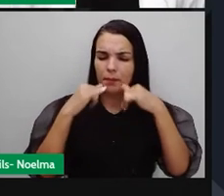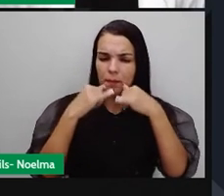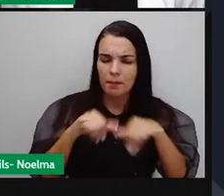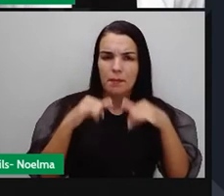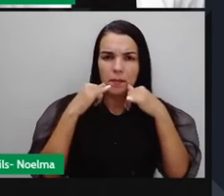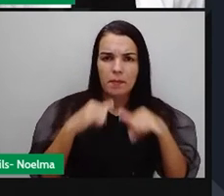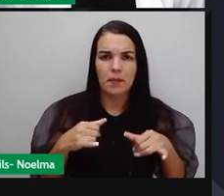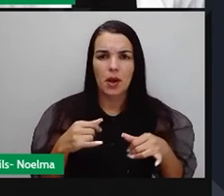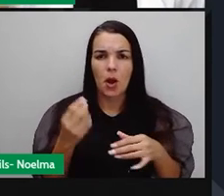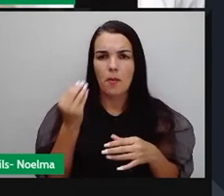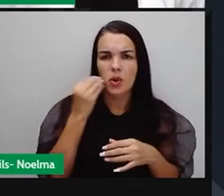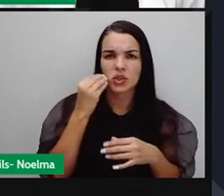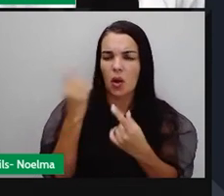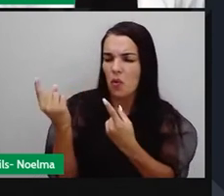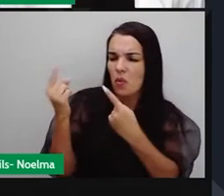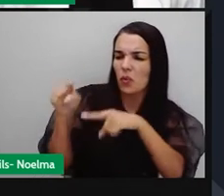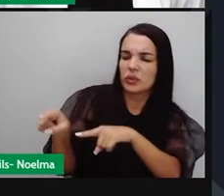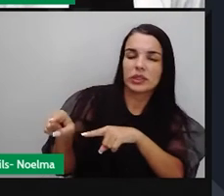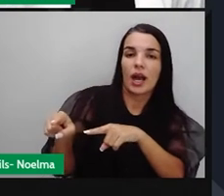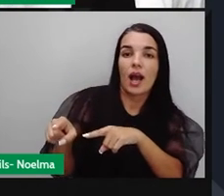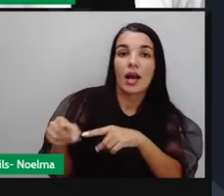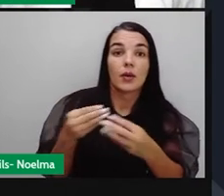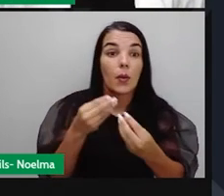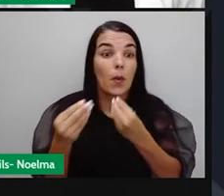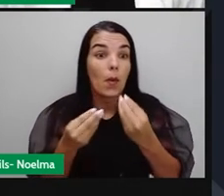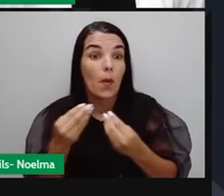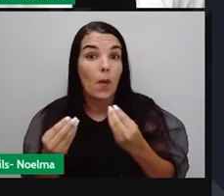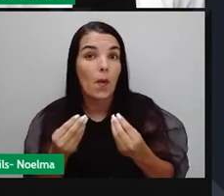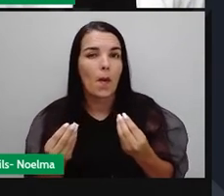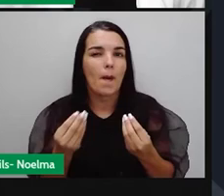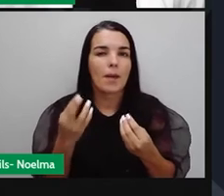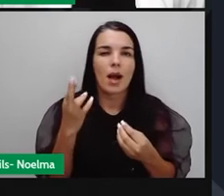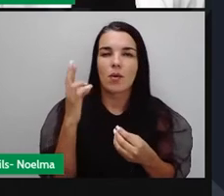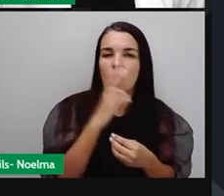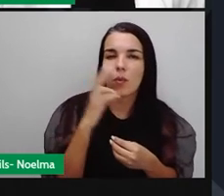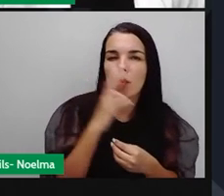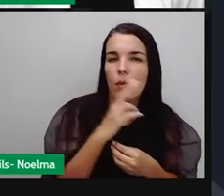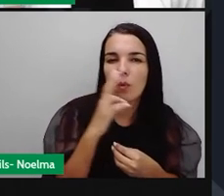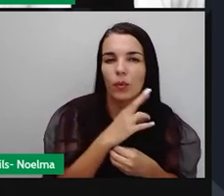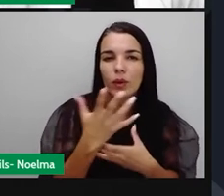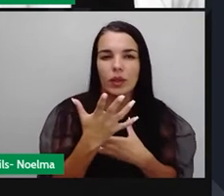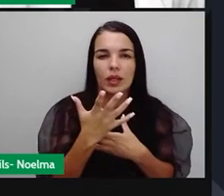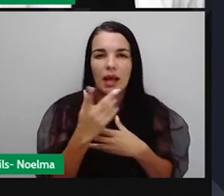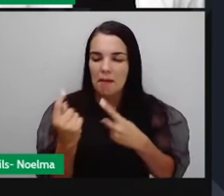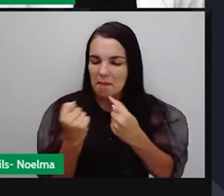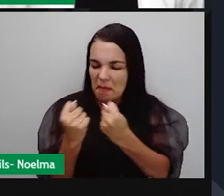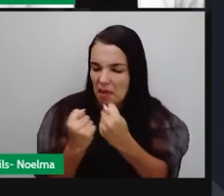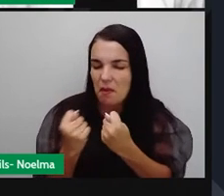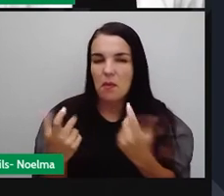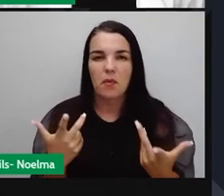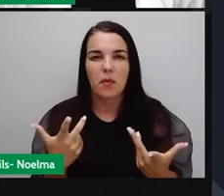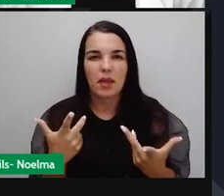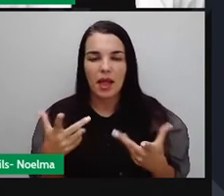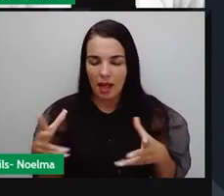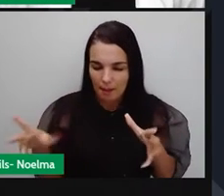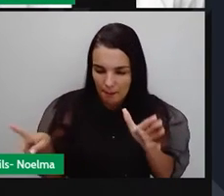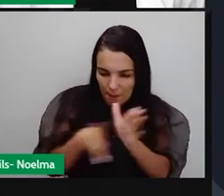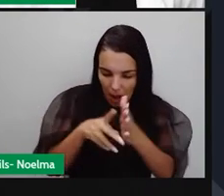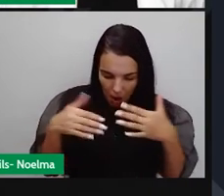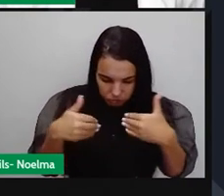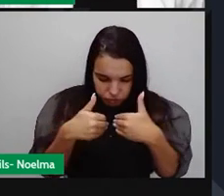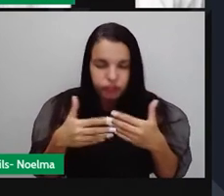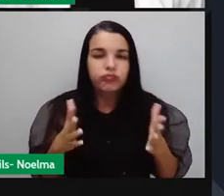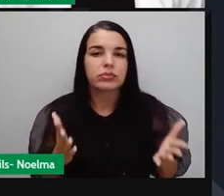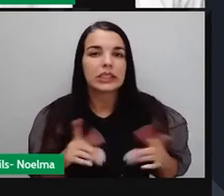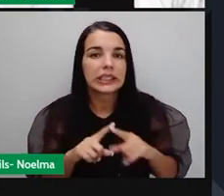demonstrar o contrário, quanto a União Soviética e o quanto os soviéticos eram menos mesquinhos, menos egoístas e